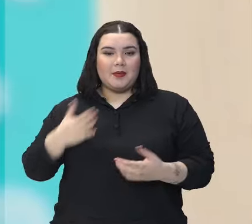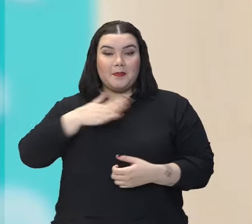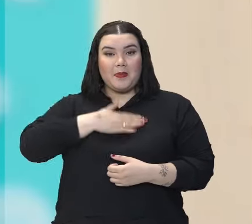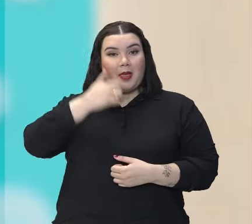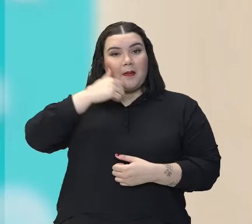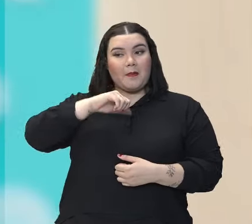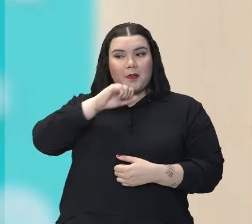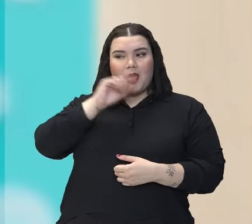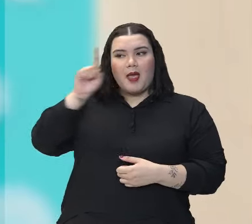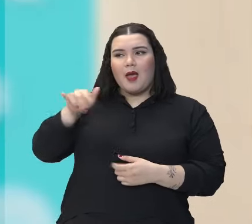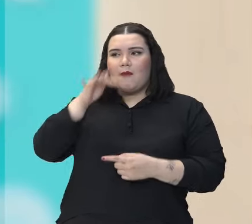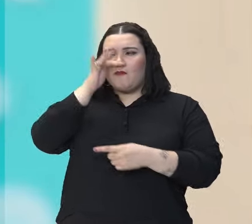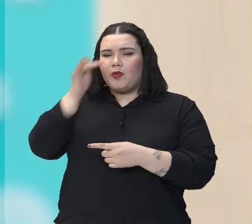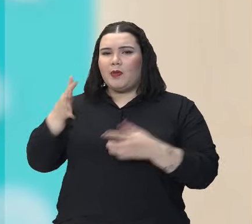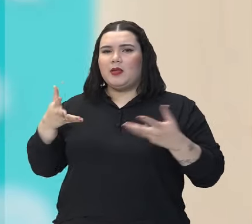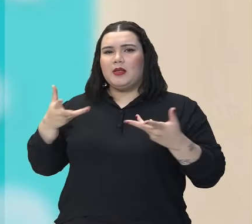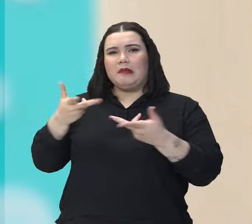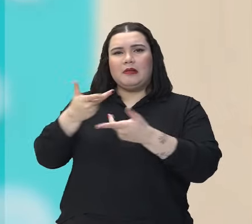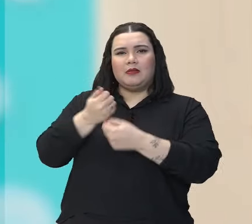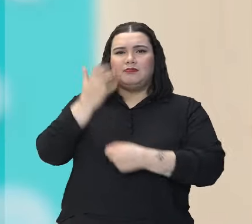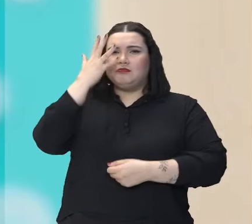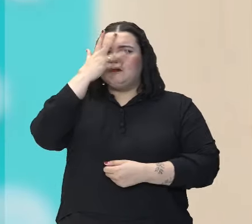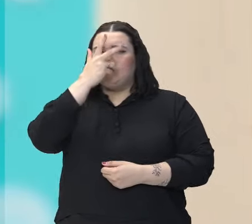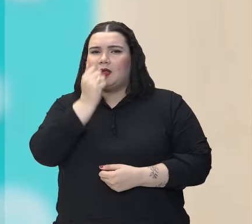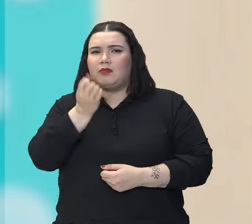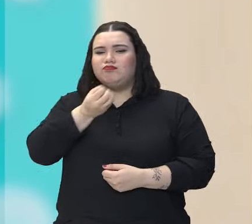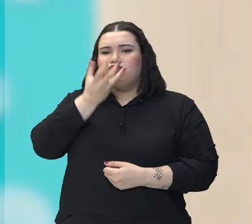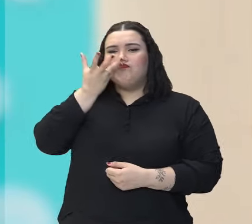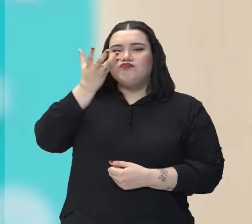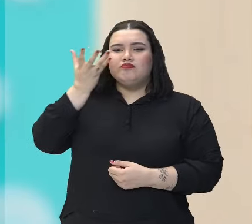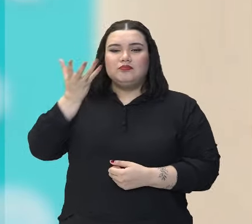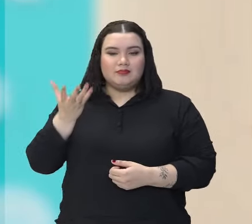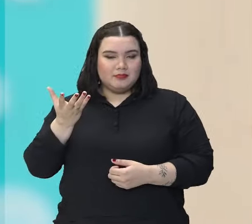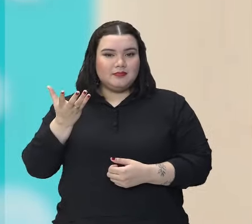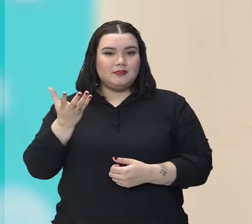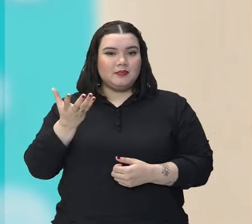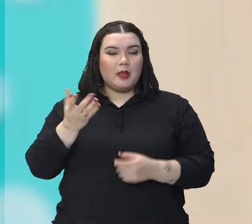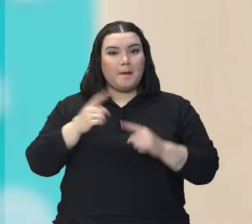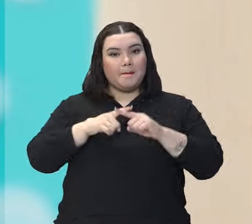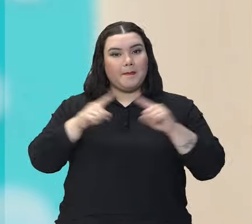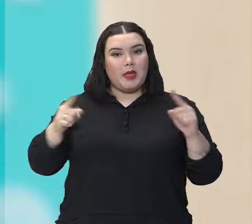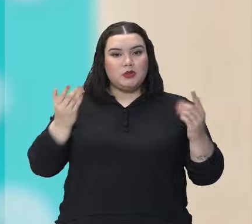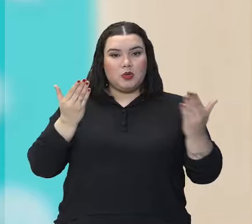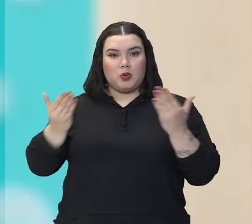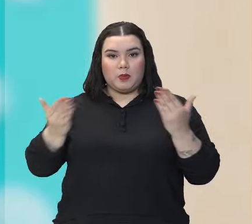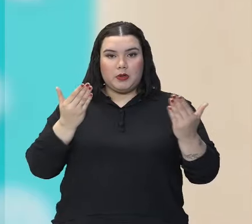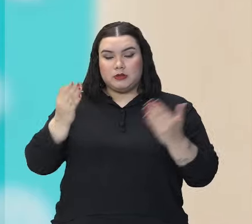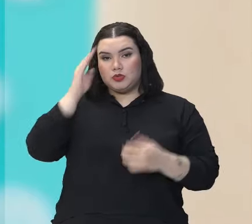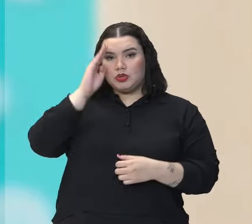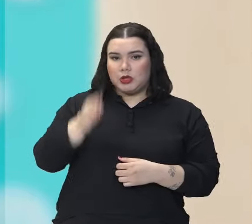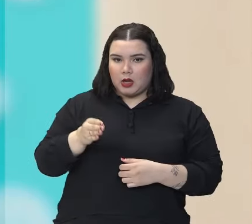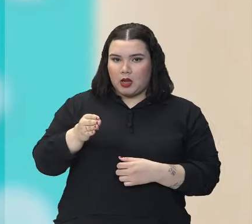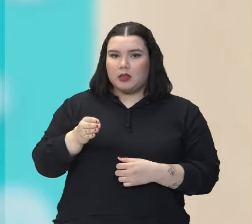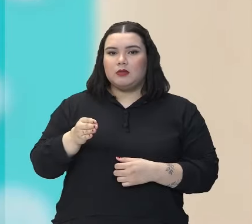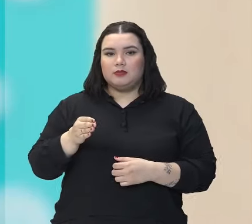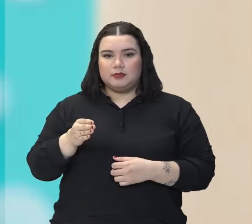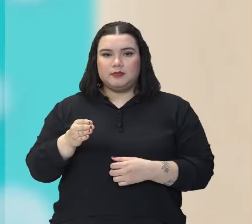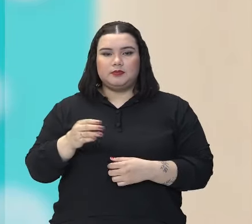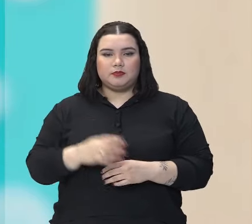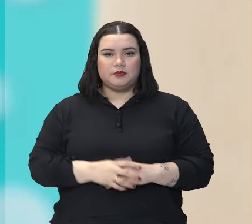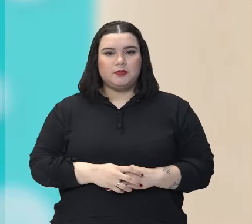rosa, linda, cheirosa. Mas esta comparação, ela é direta. Ela é